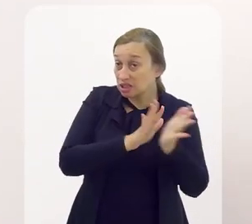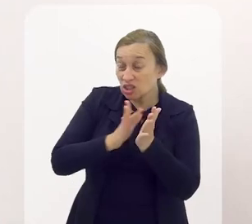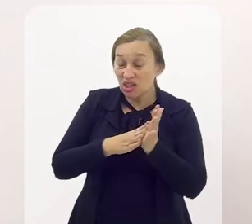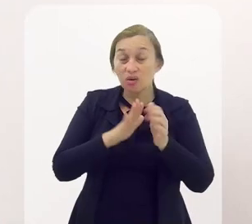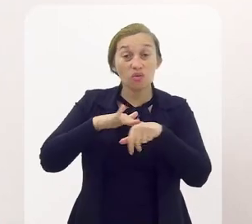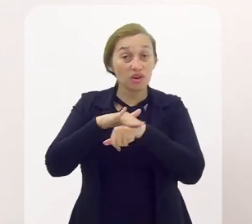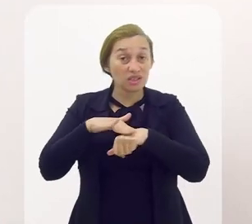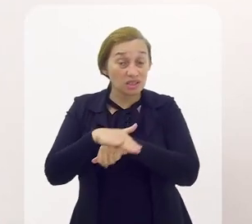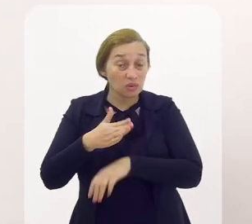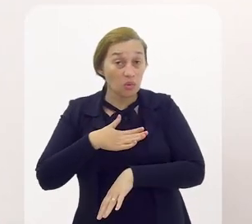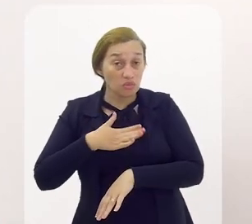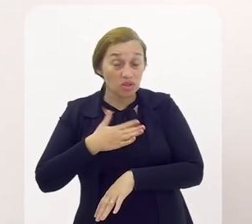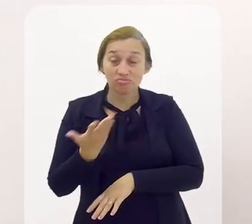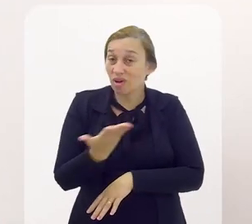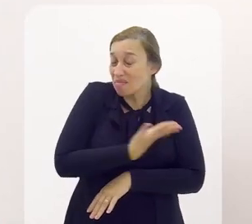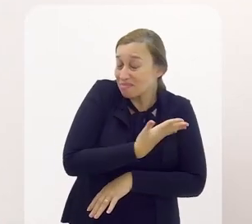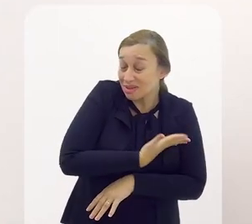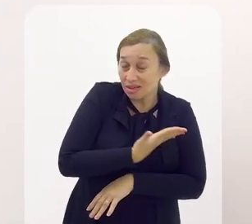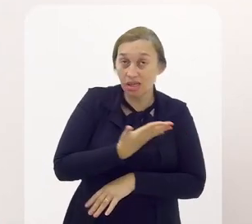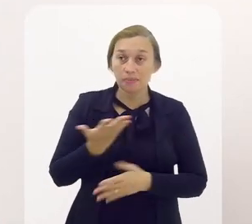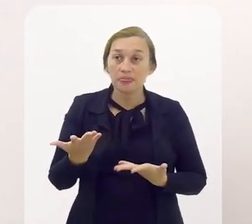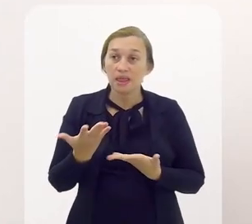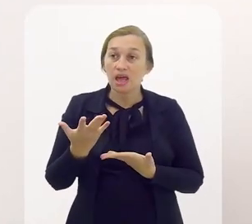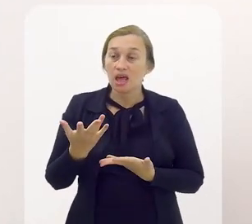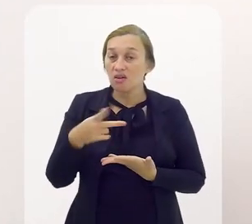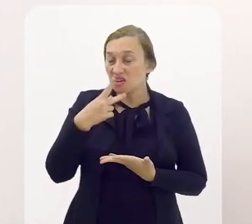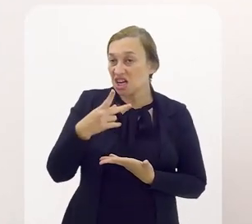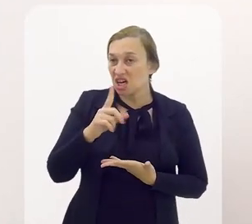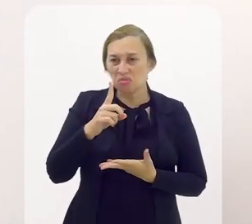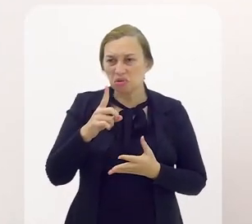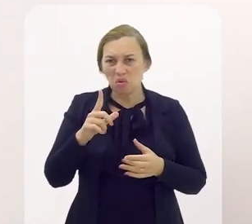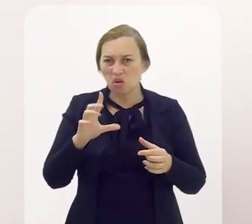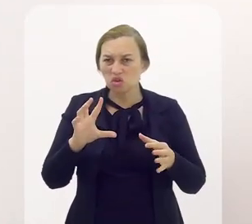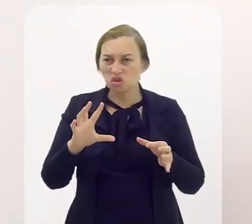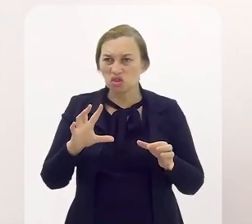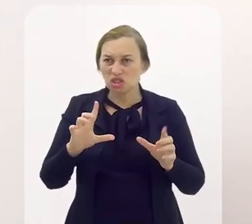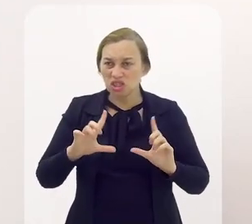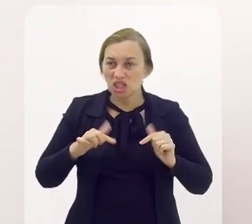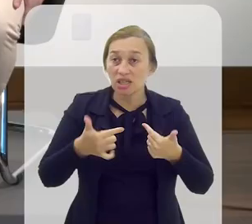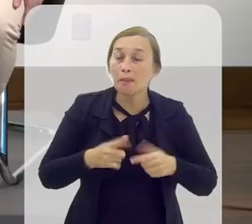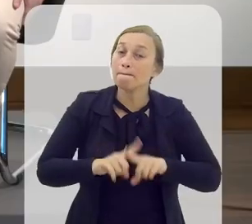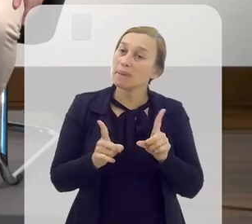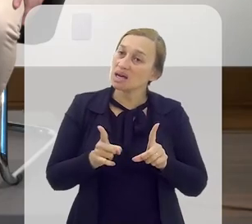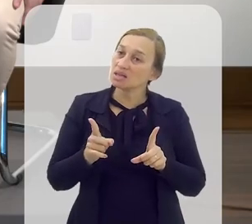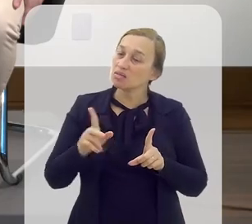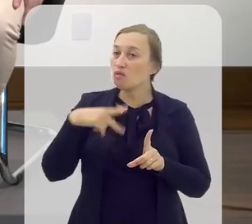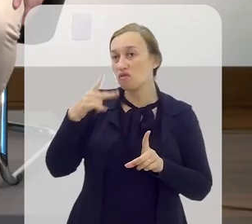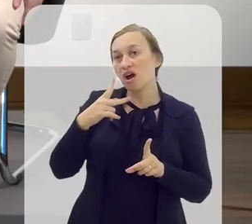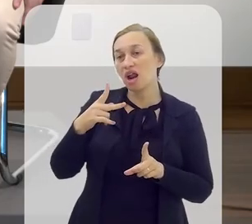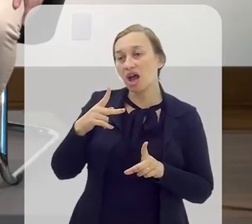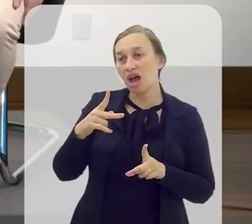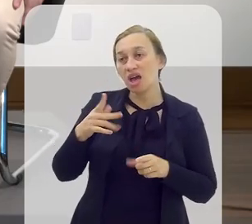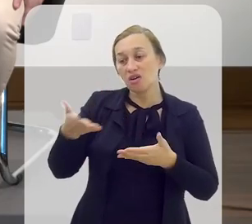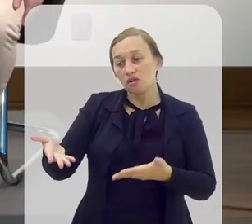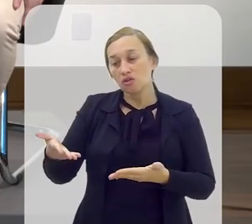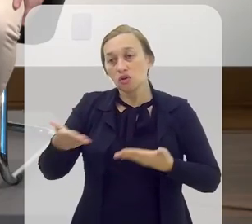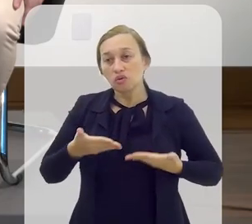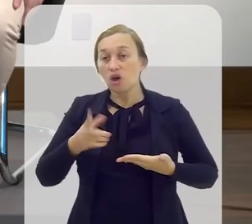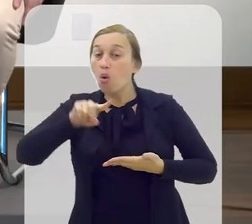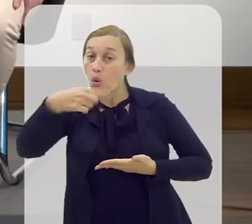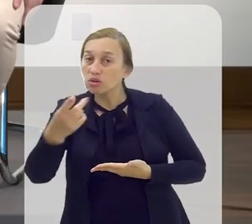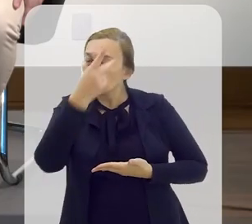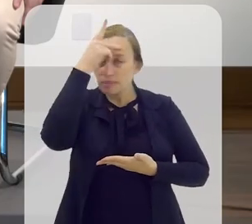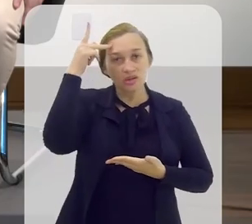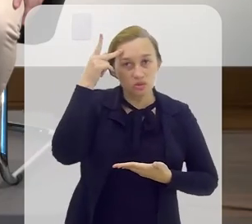Rio, conversando comigo, uma grande amiga, eu falei para ela, geralmente eu não me meto, mas eu vou me meter e vou trazer uma outra